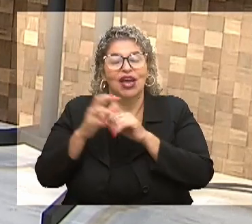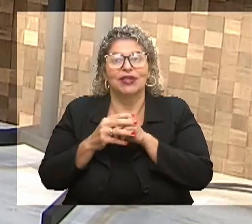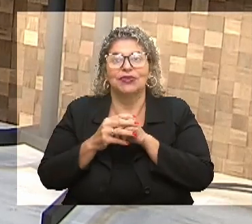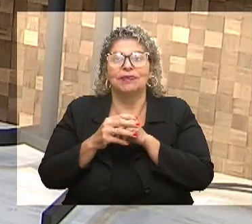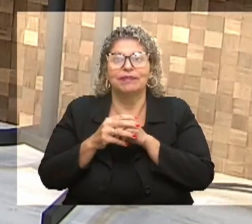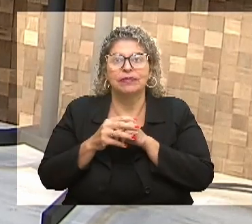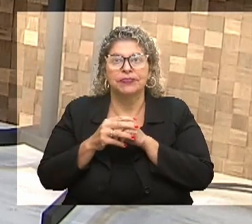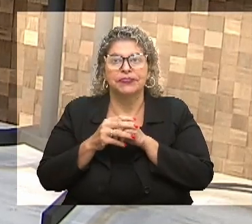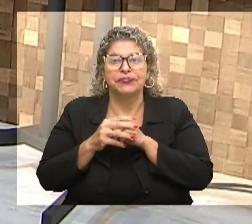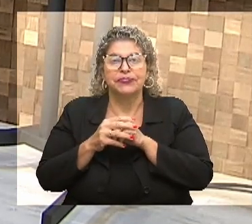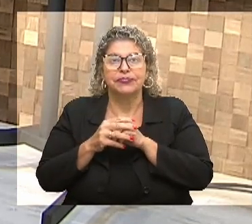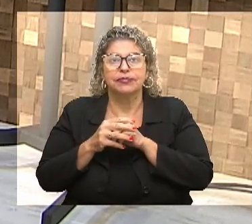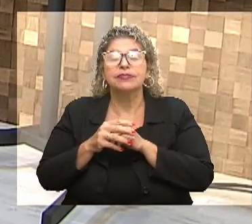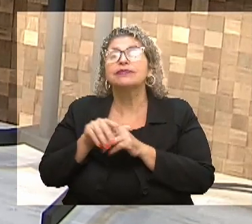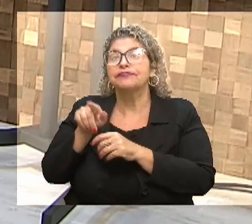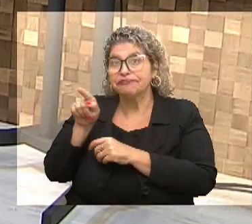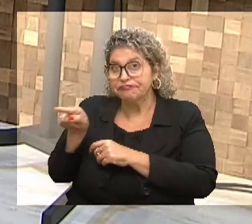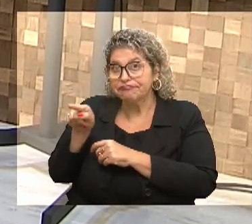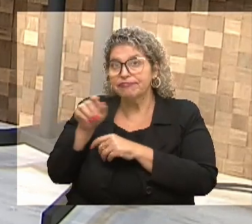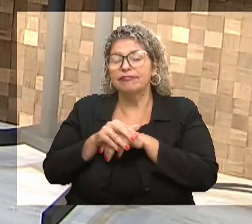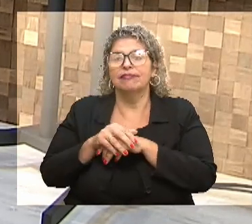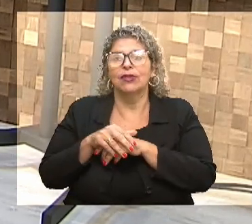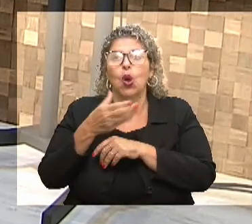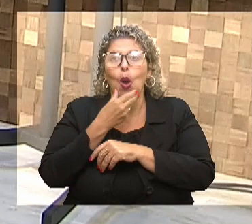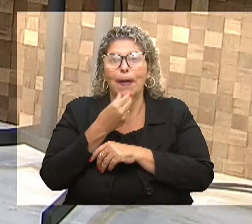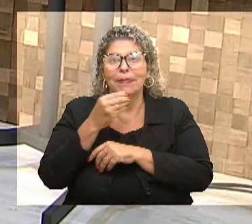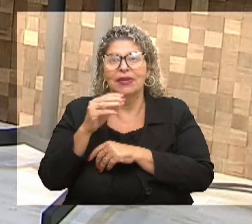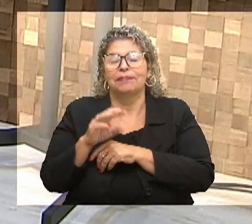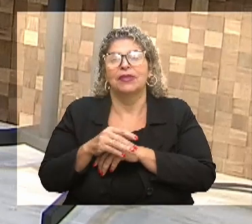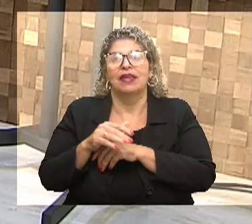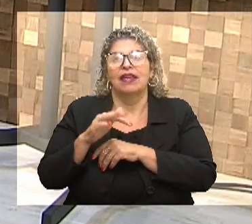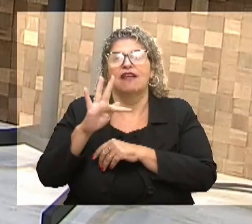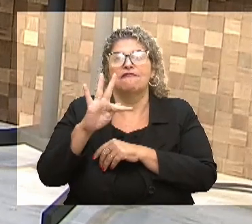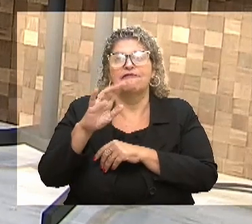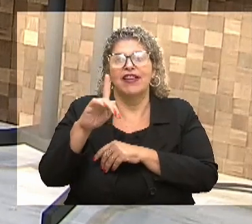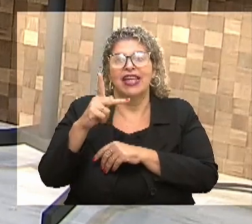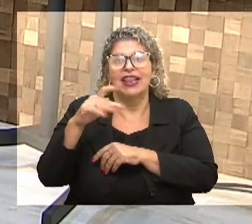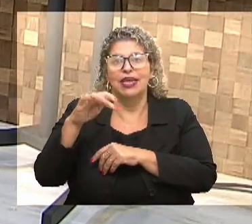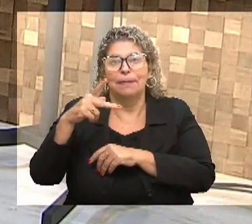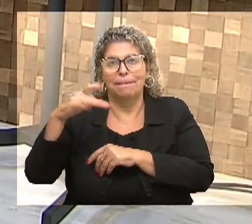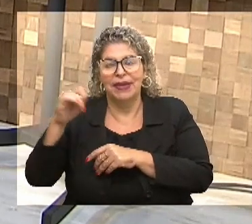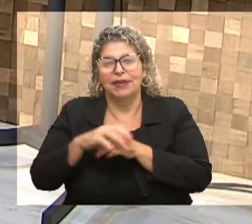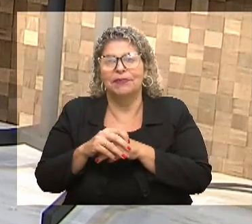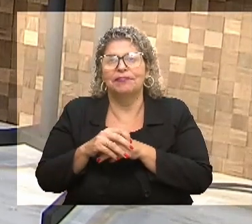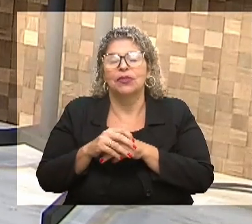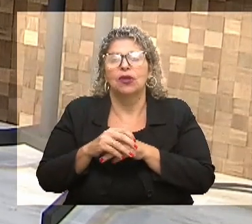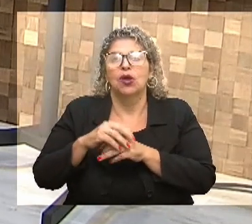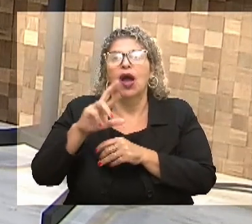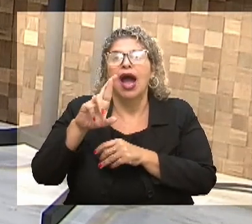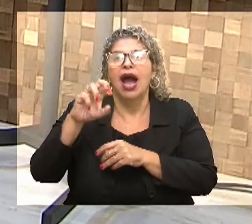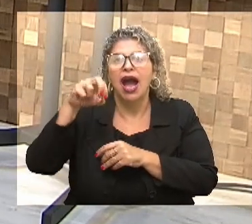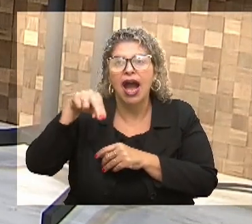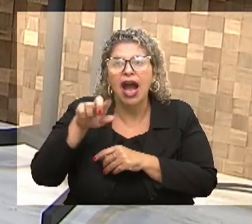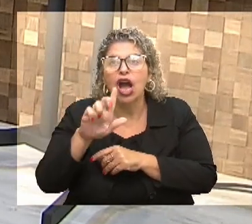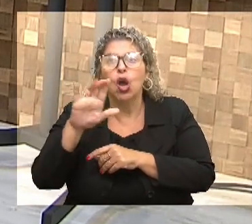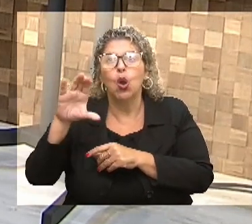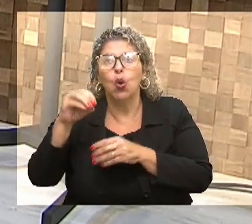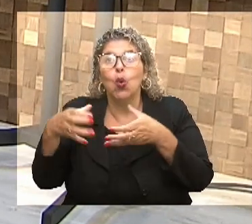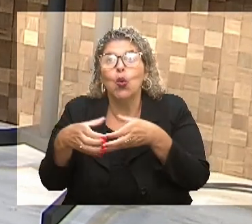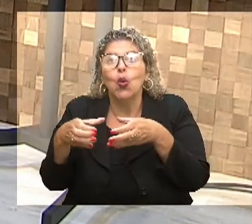Sim. Felipe, e com vocês, o rango na embalagem, como é que começou? Também